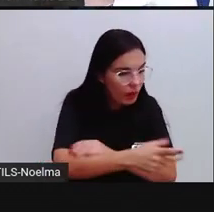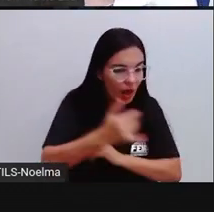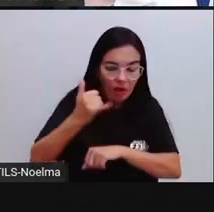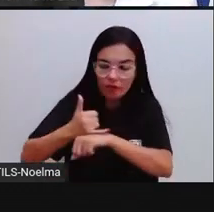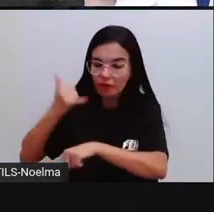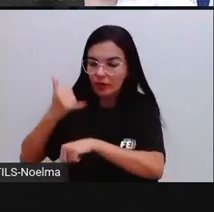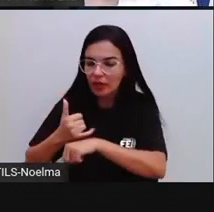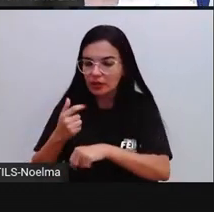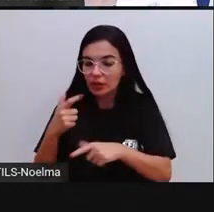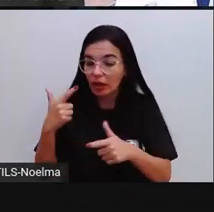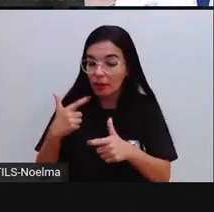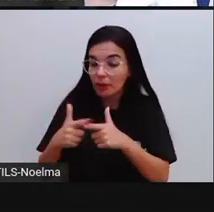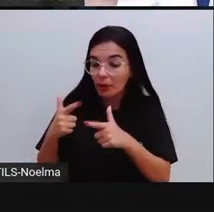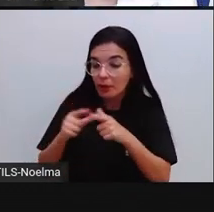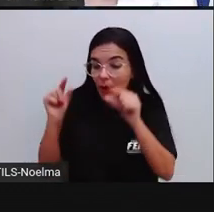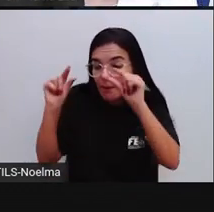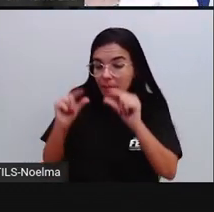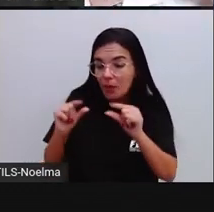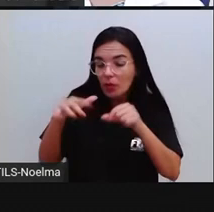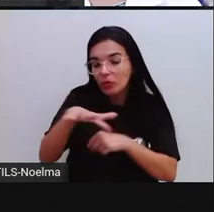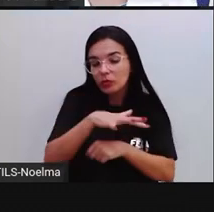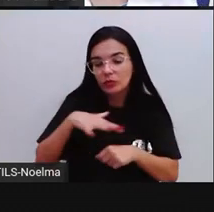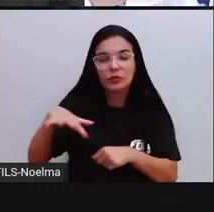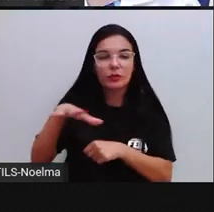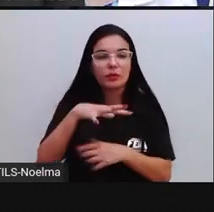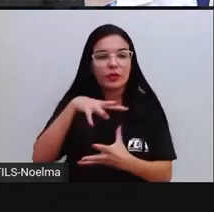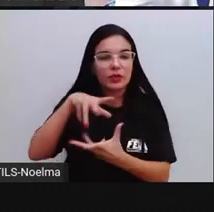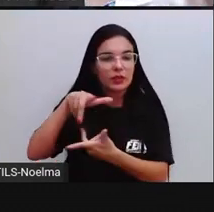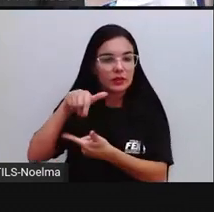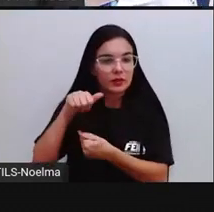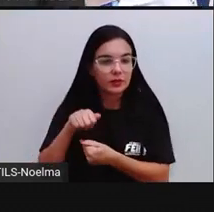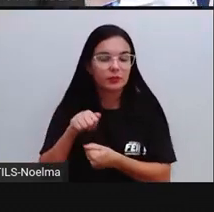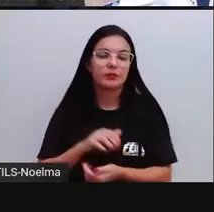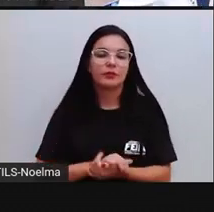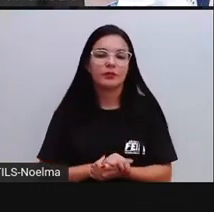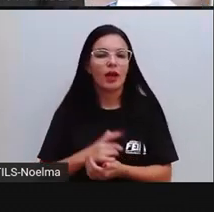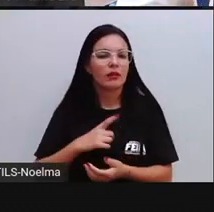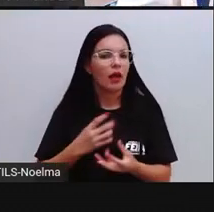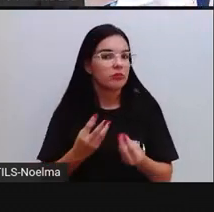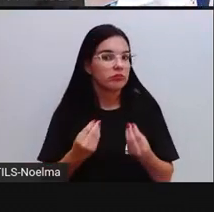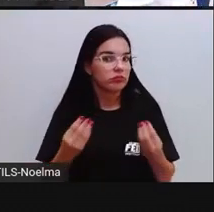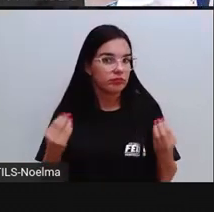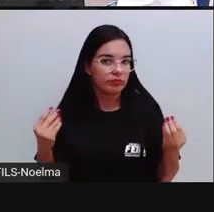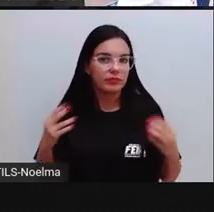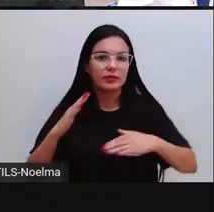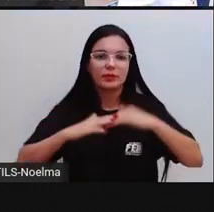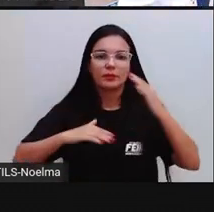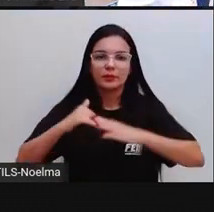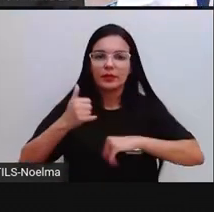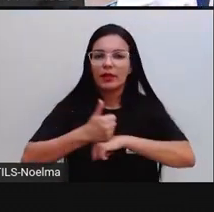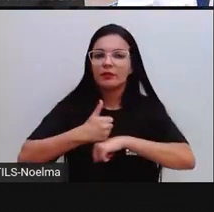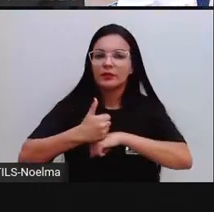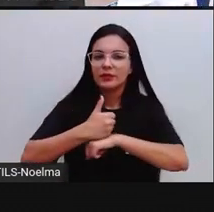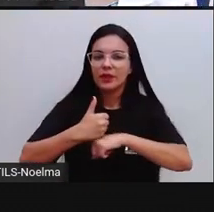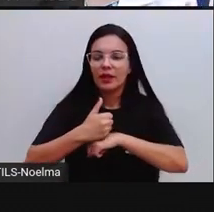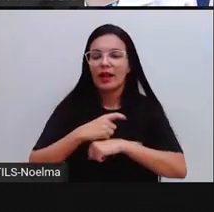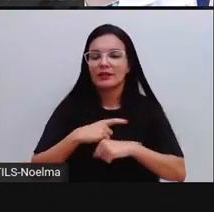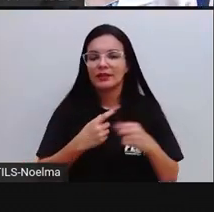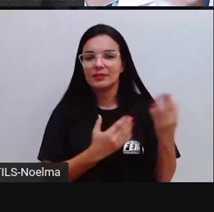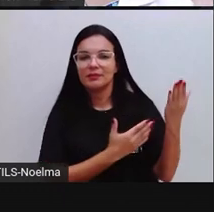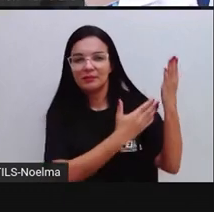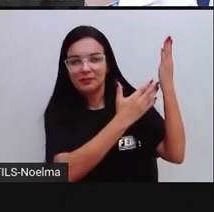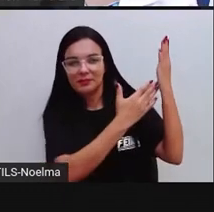agredir no mínimo possível o meio ambiente. Enfim, são inúmeros profissionais, tá bom? Segundo ano, a Pró trouxe aí